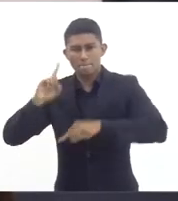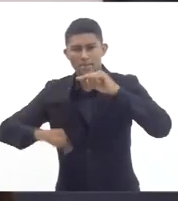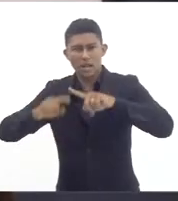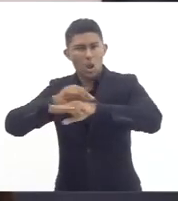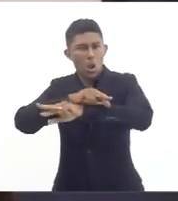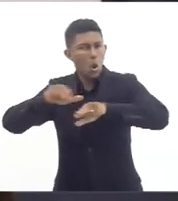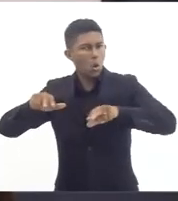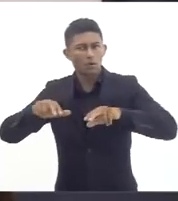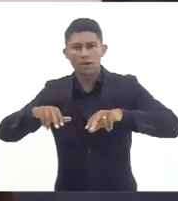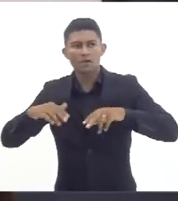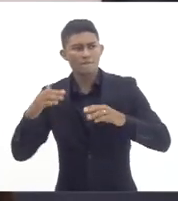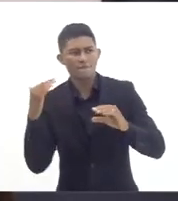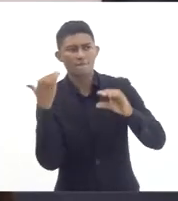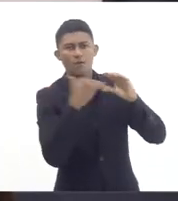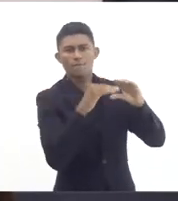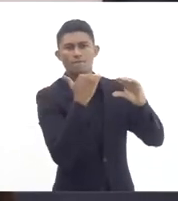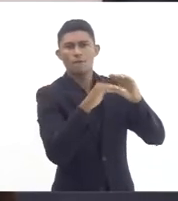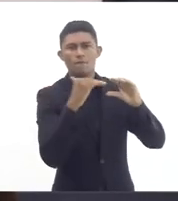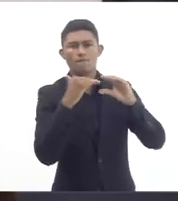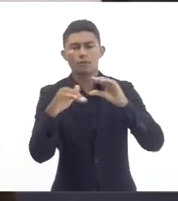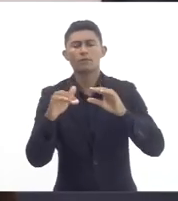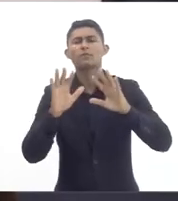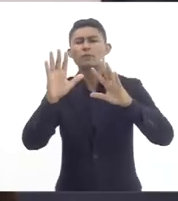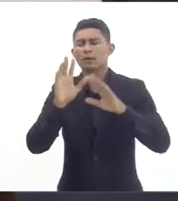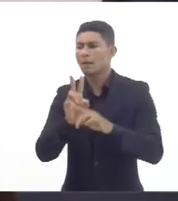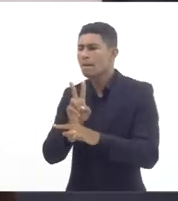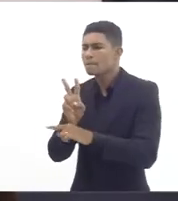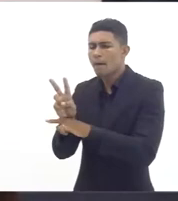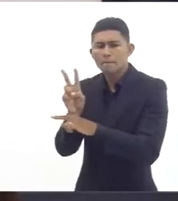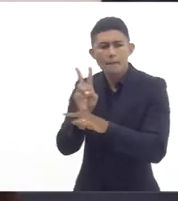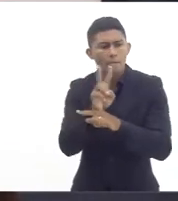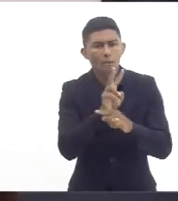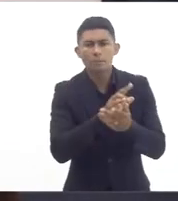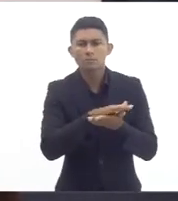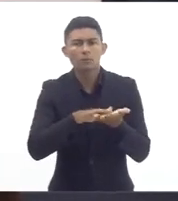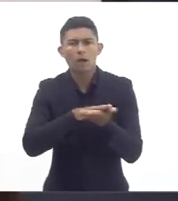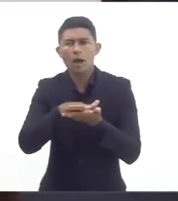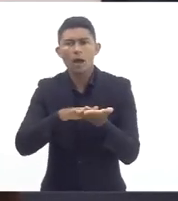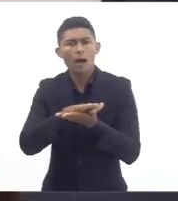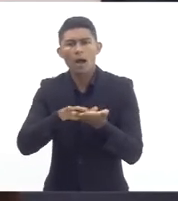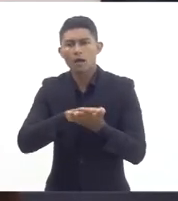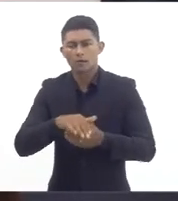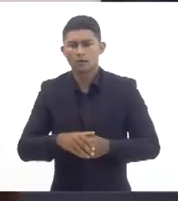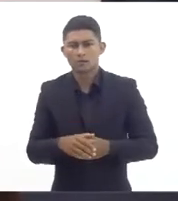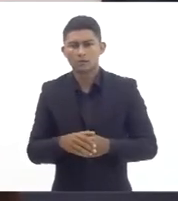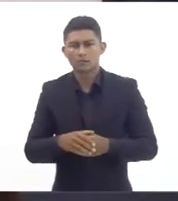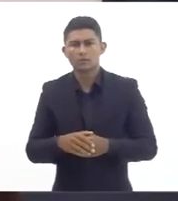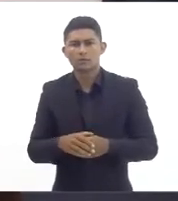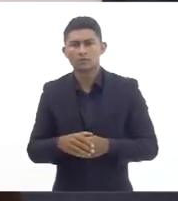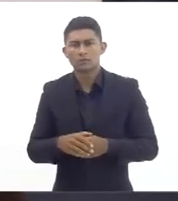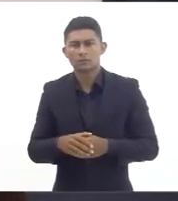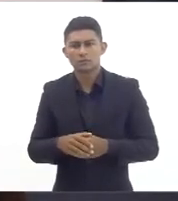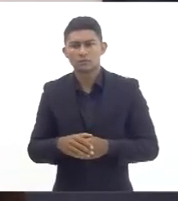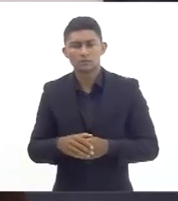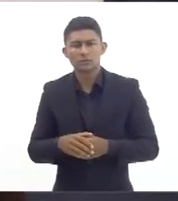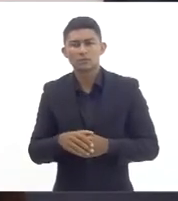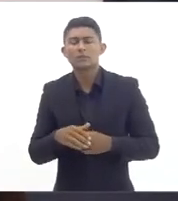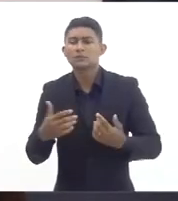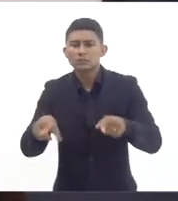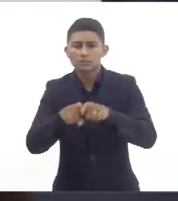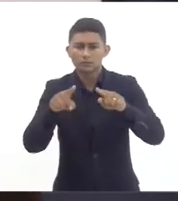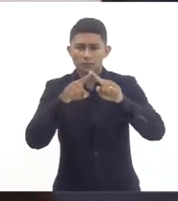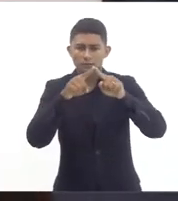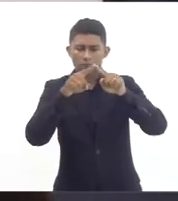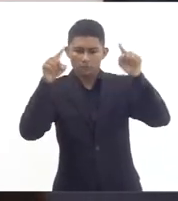as escolas que não tem vigia para garantir a segurança desse material que a gente não tem funcionário